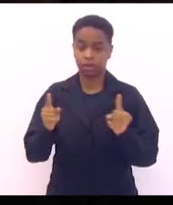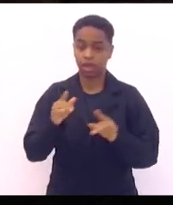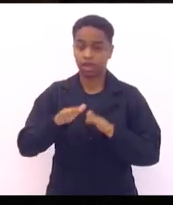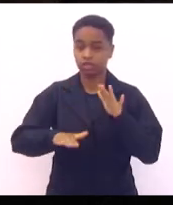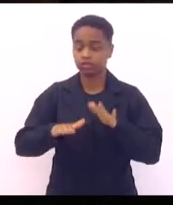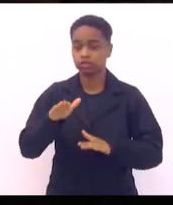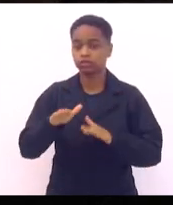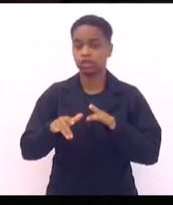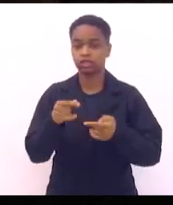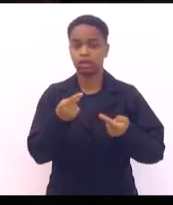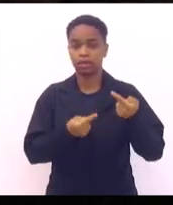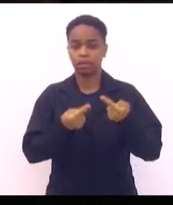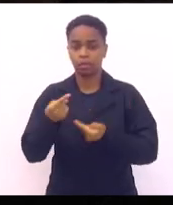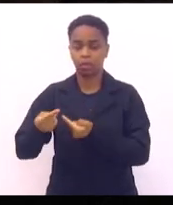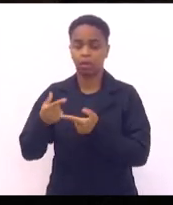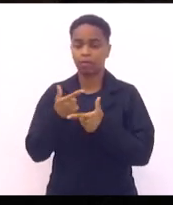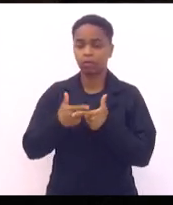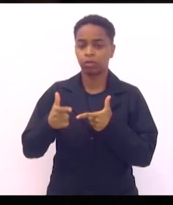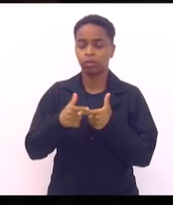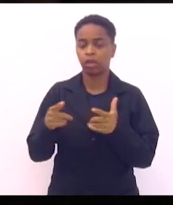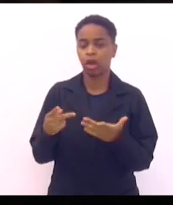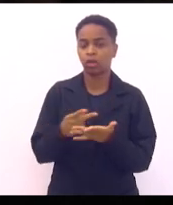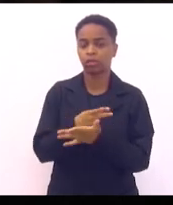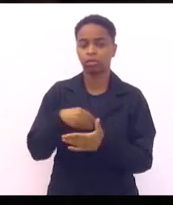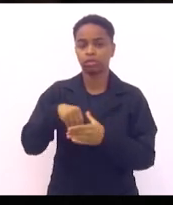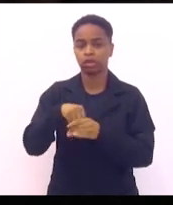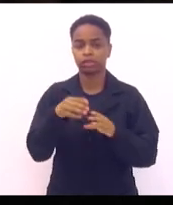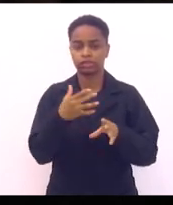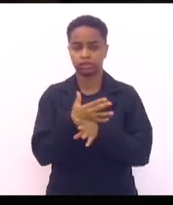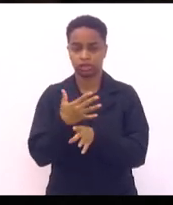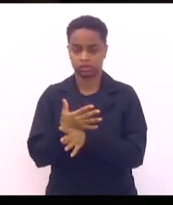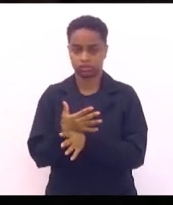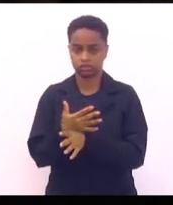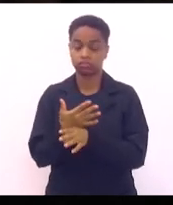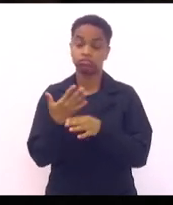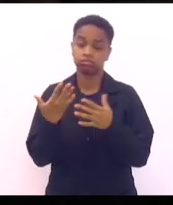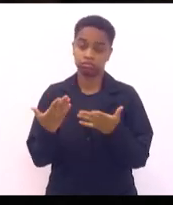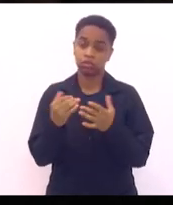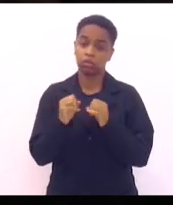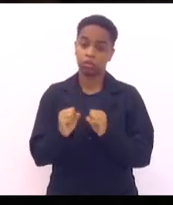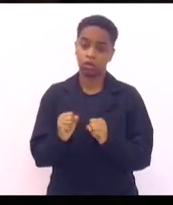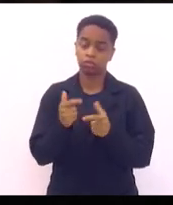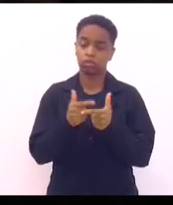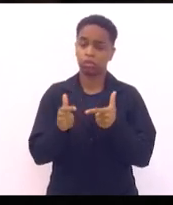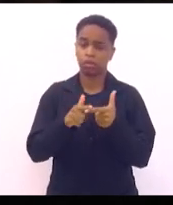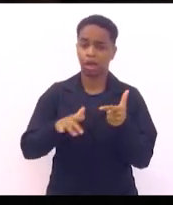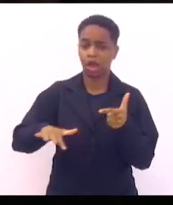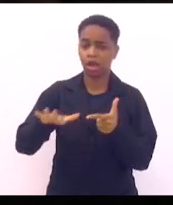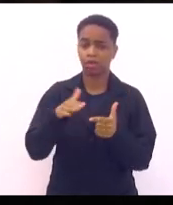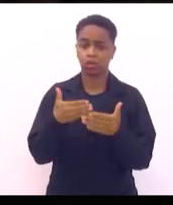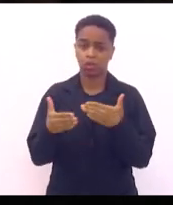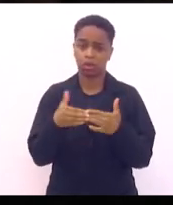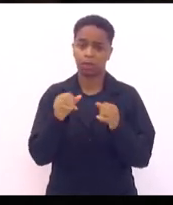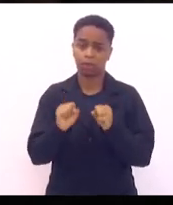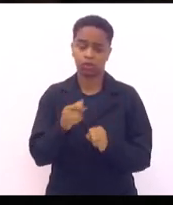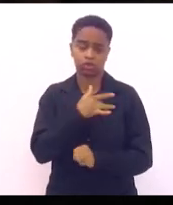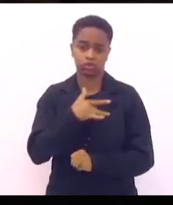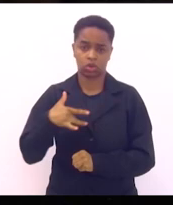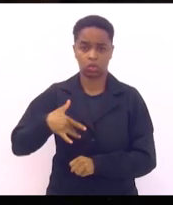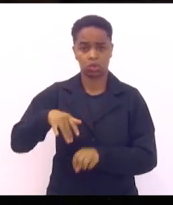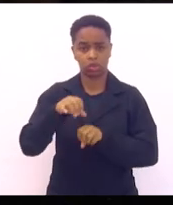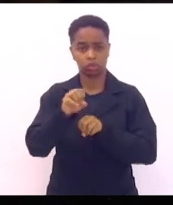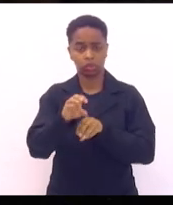eles discutem problemas que acontecem nas cidades. E pode ser problema em todas as áreas, pode ser na área da saúde, na área da